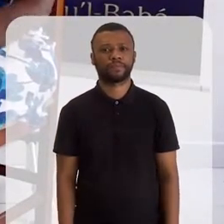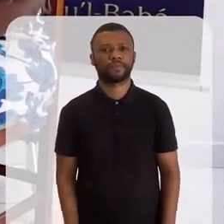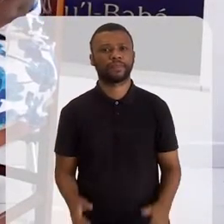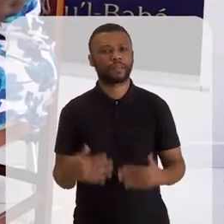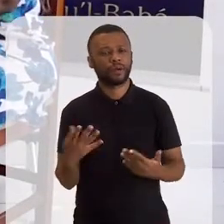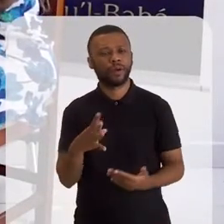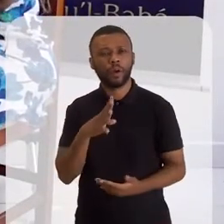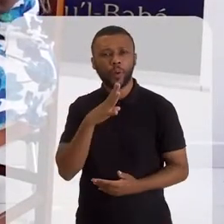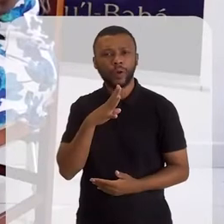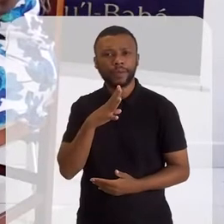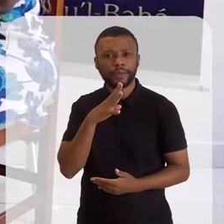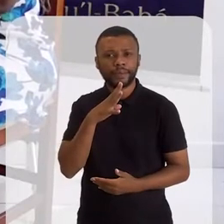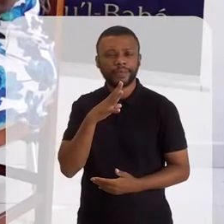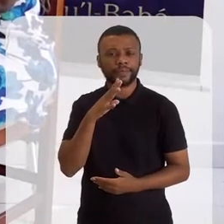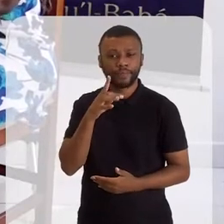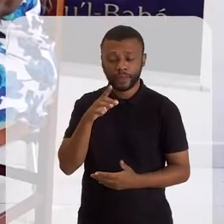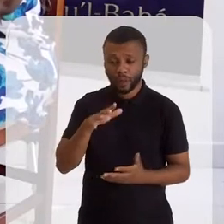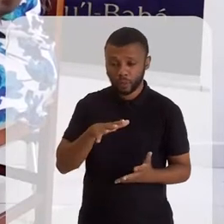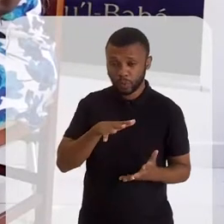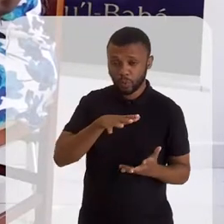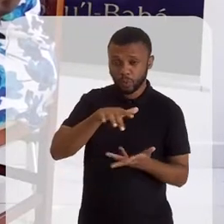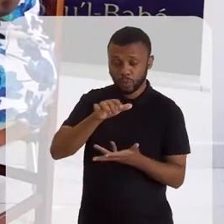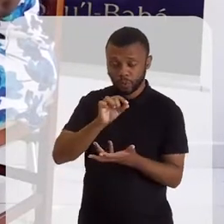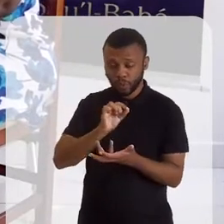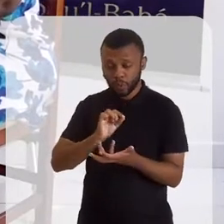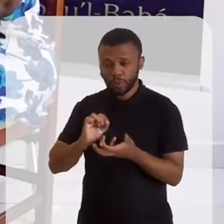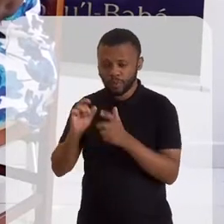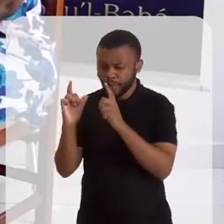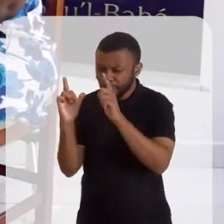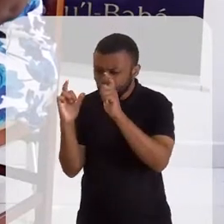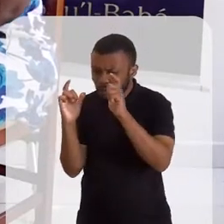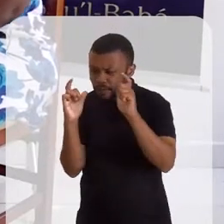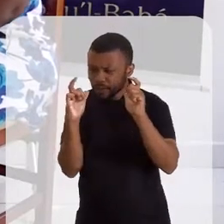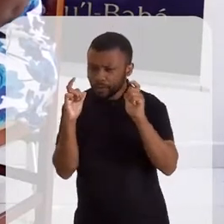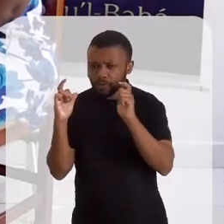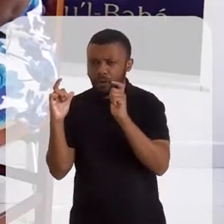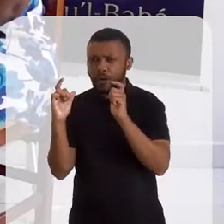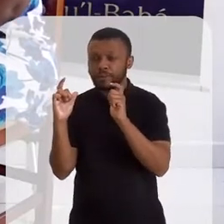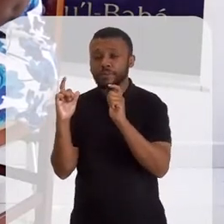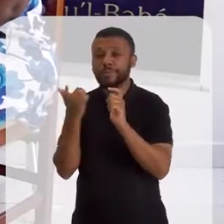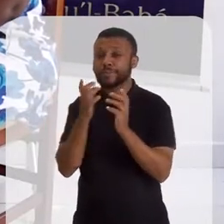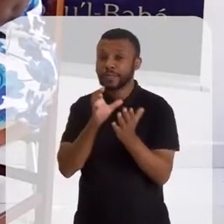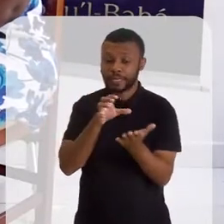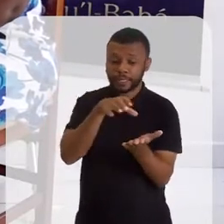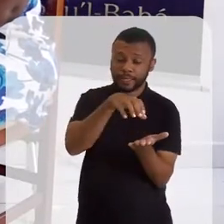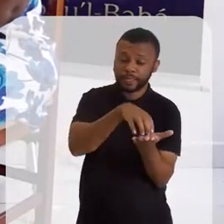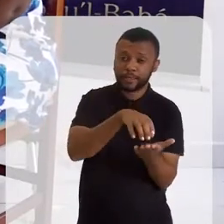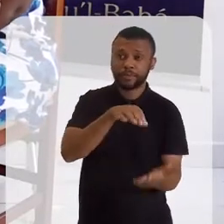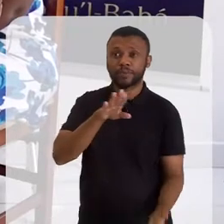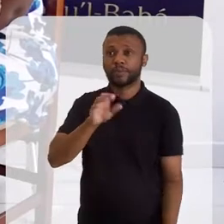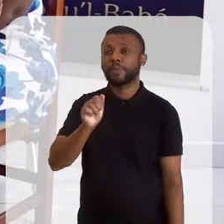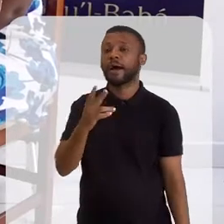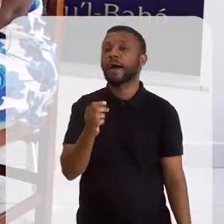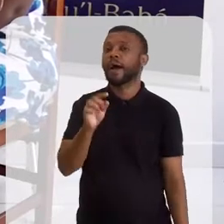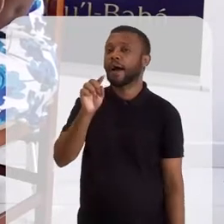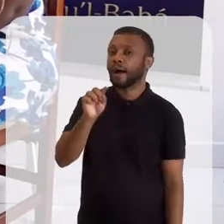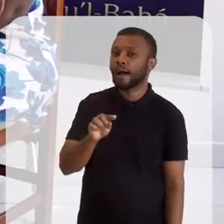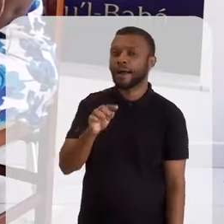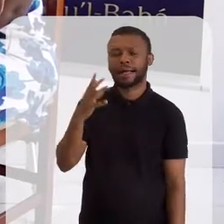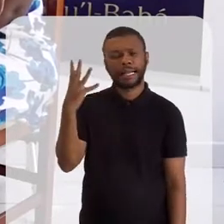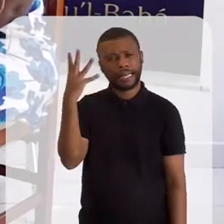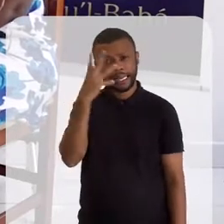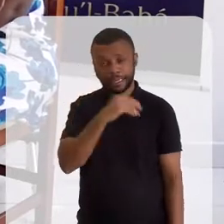Eu conheci, através do mundo, por fotos, templos barrais lindíssimos.